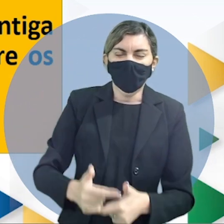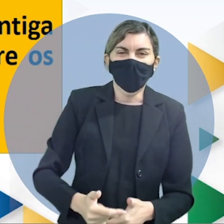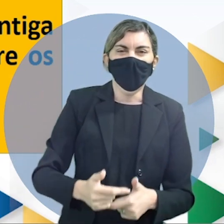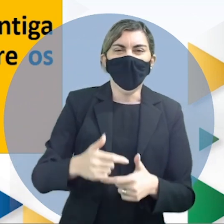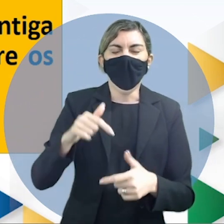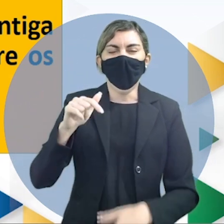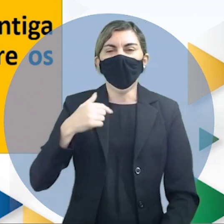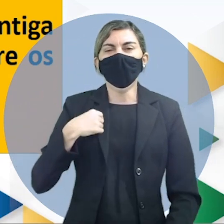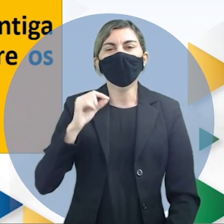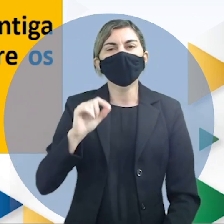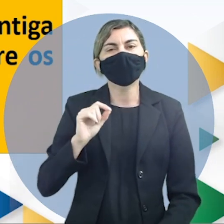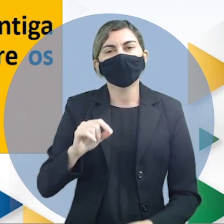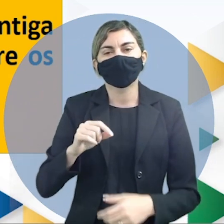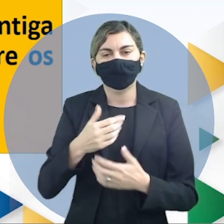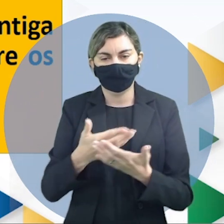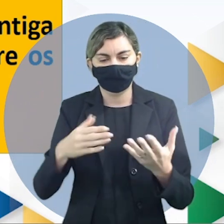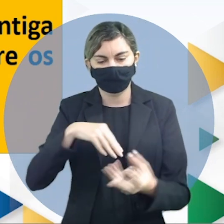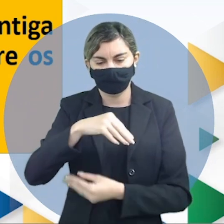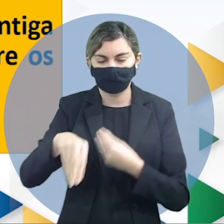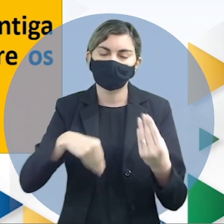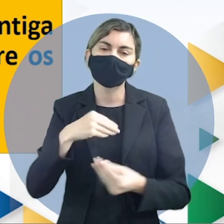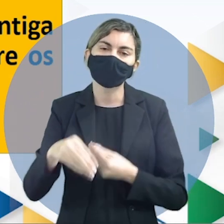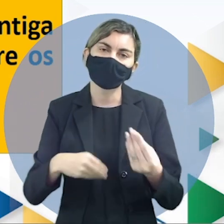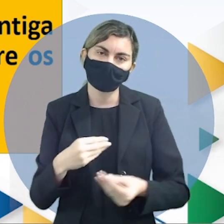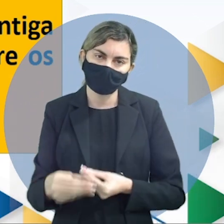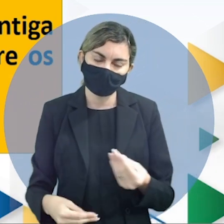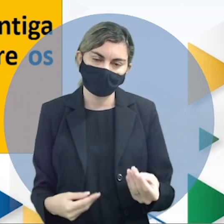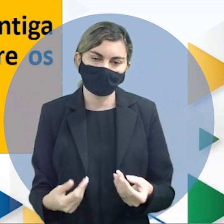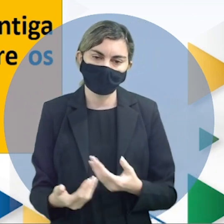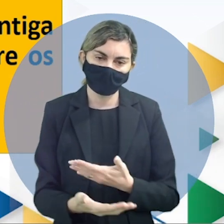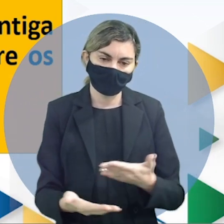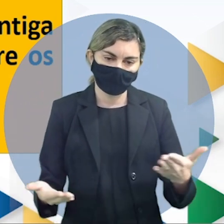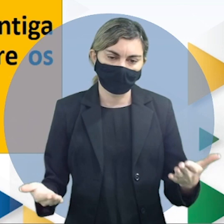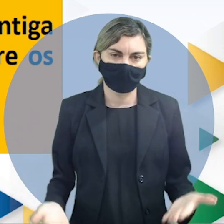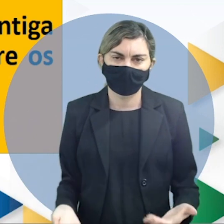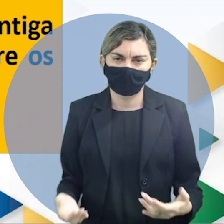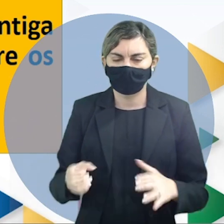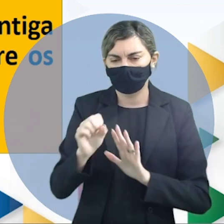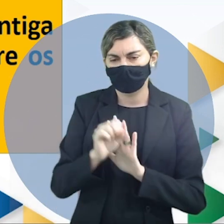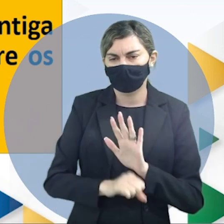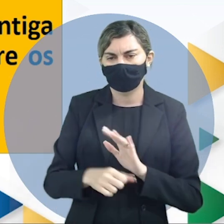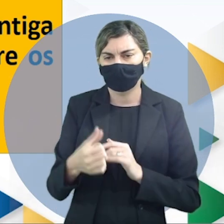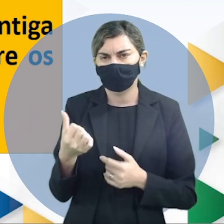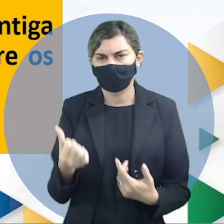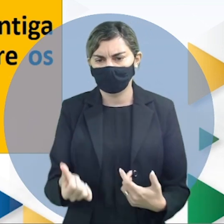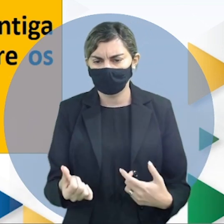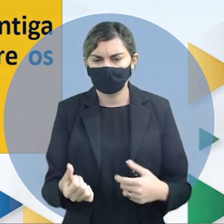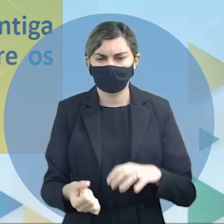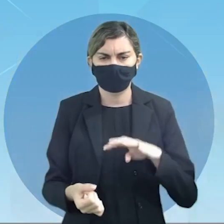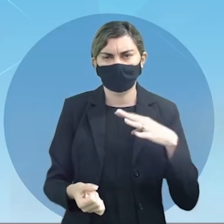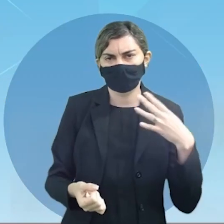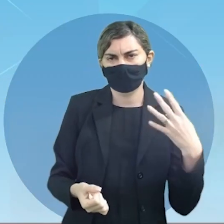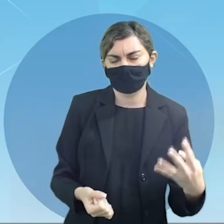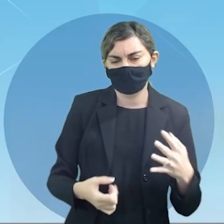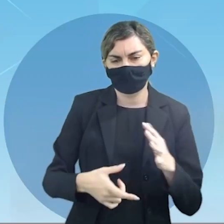ascética o que é ascética? místico mística entre os séculos 6 e 4 antes de